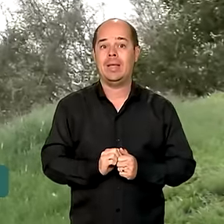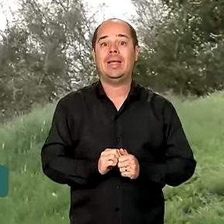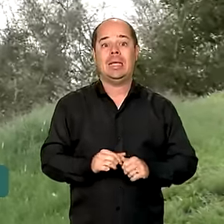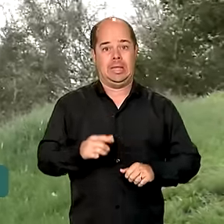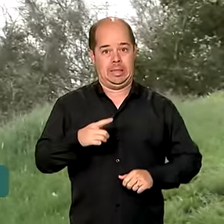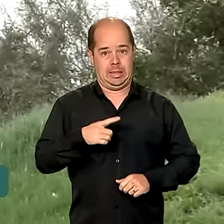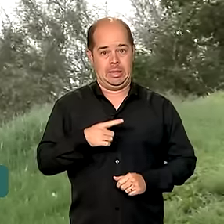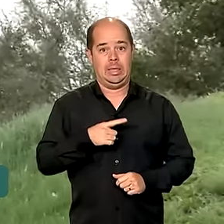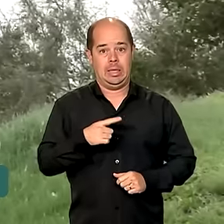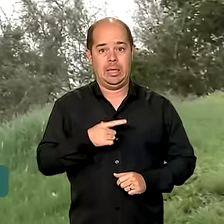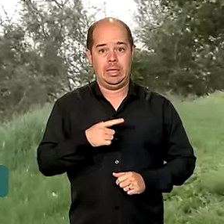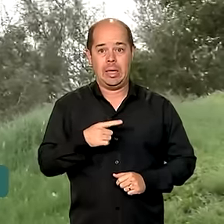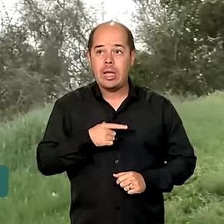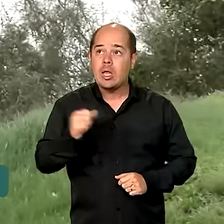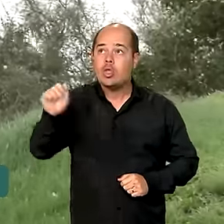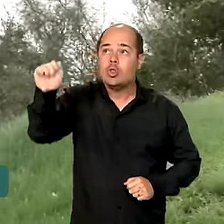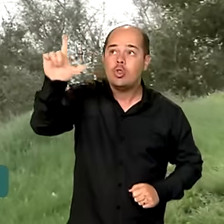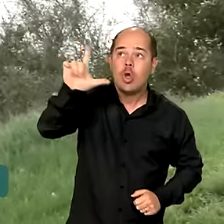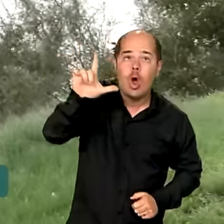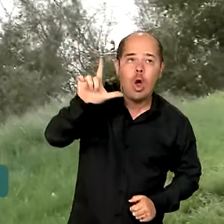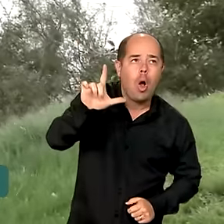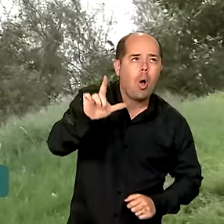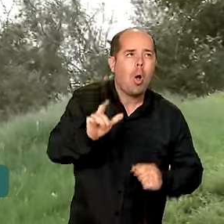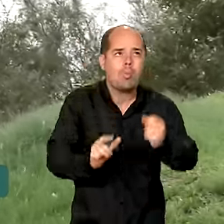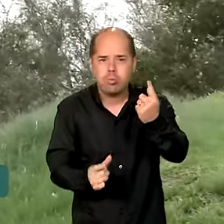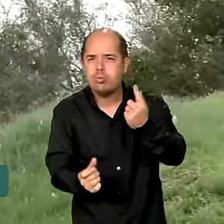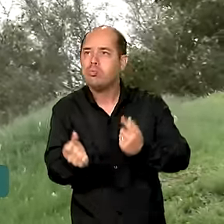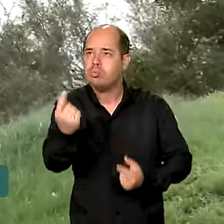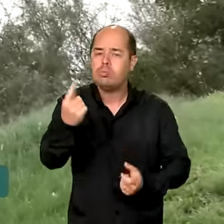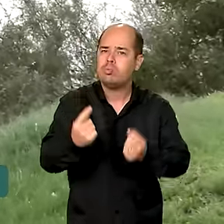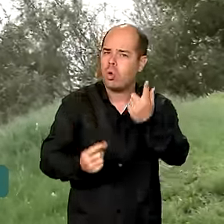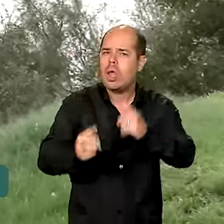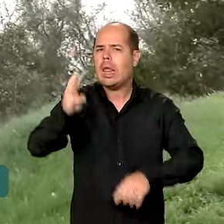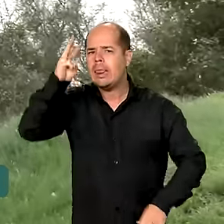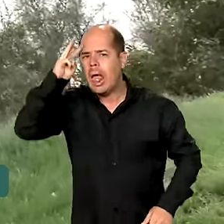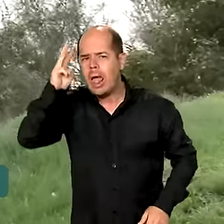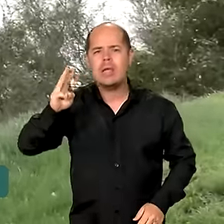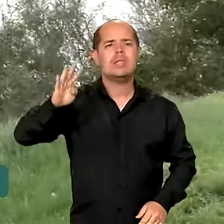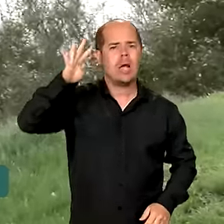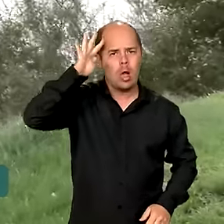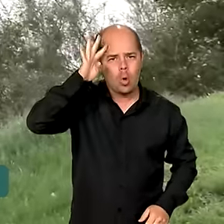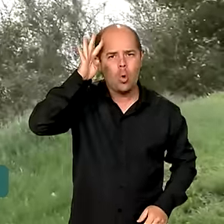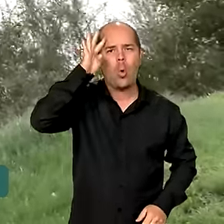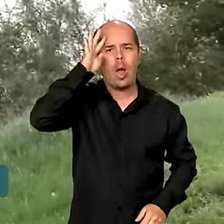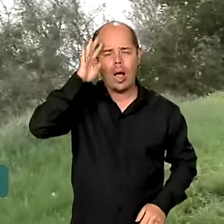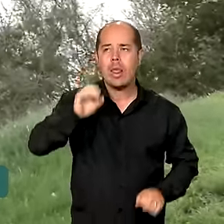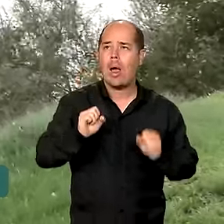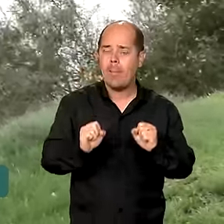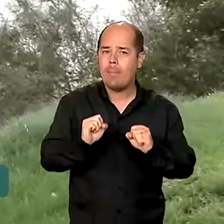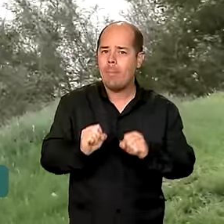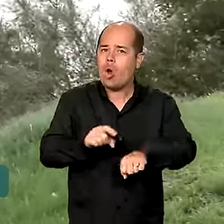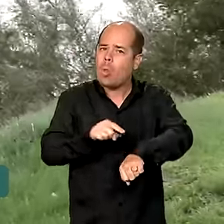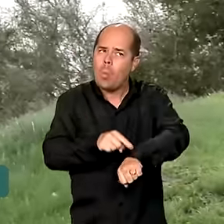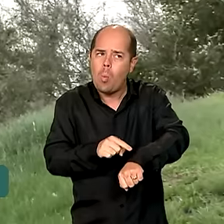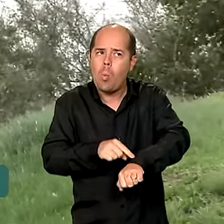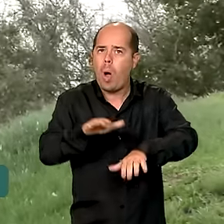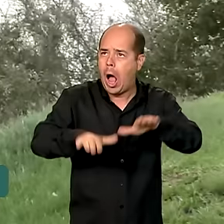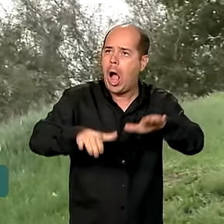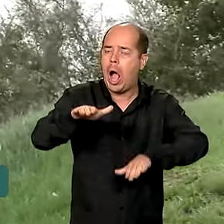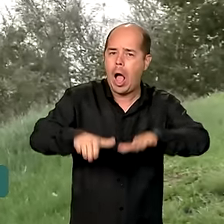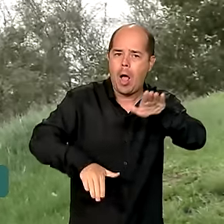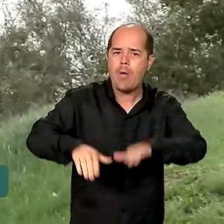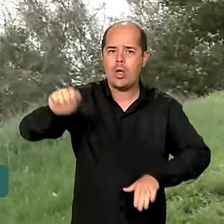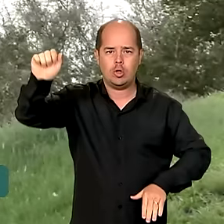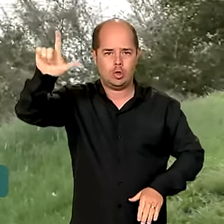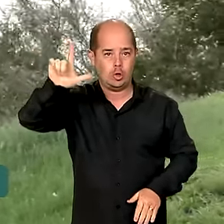momentos com sol. A expectativa é que na terça e na quarta-feira tenha momentos com sol, tenha